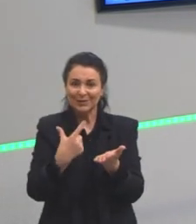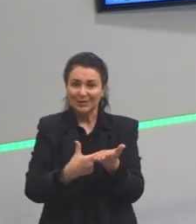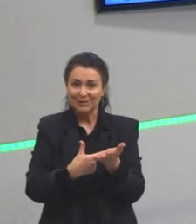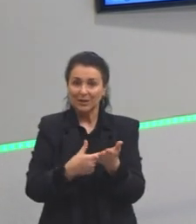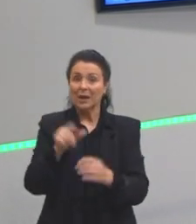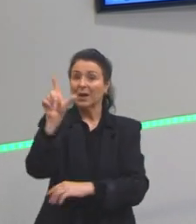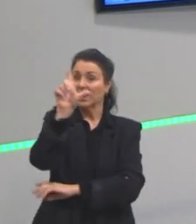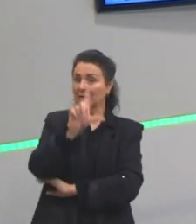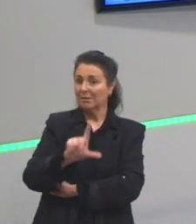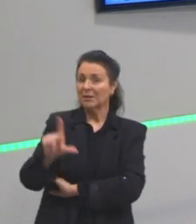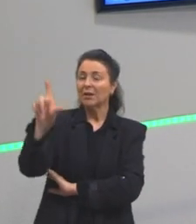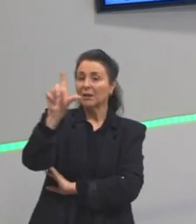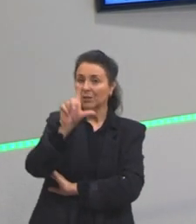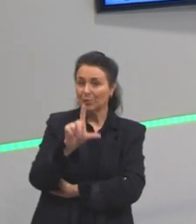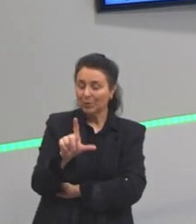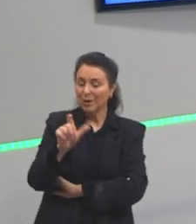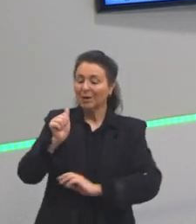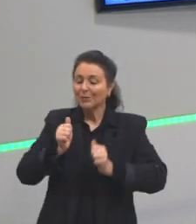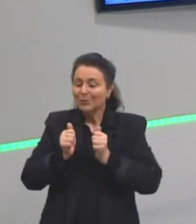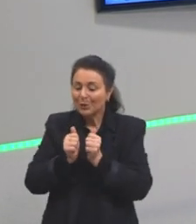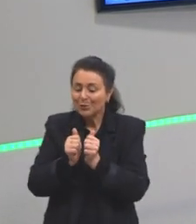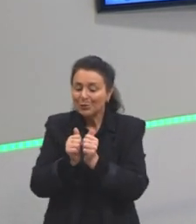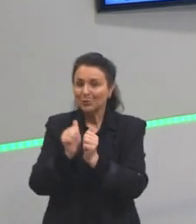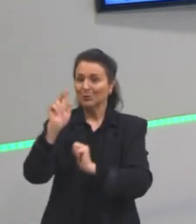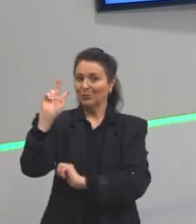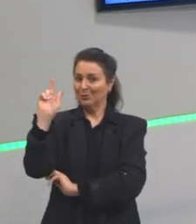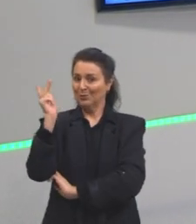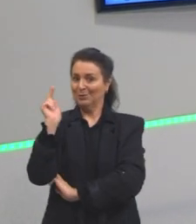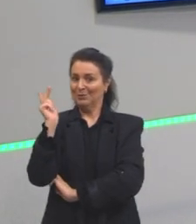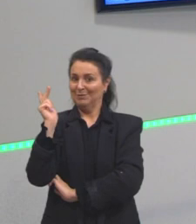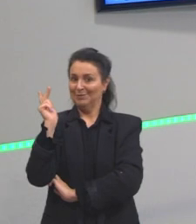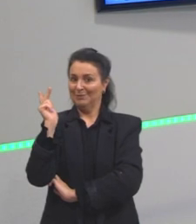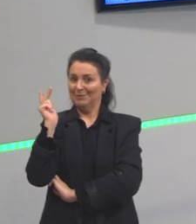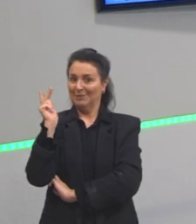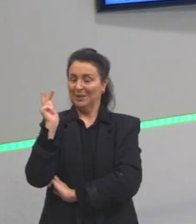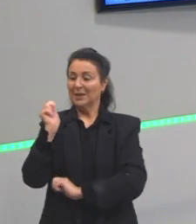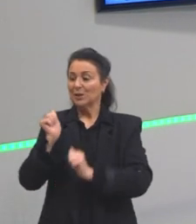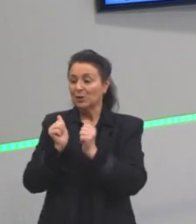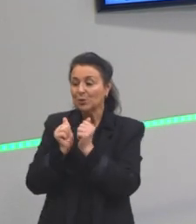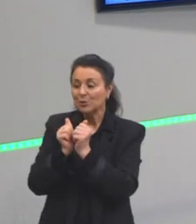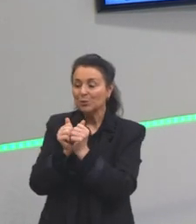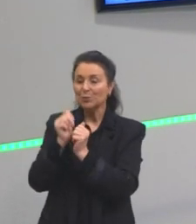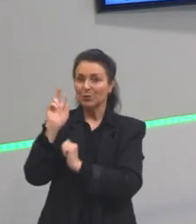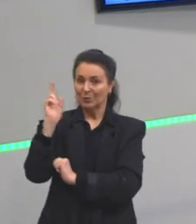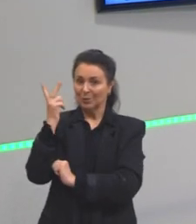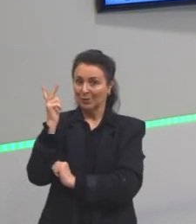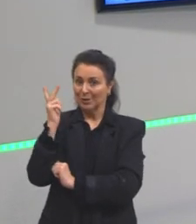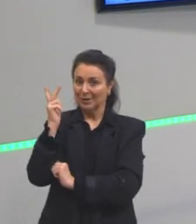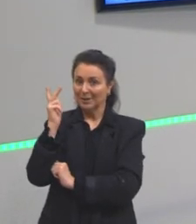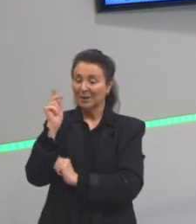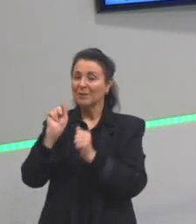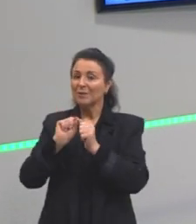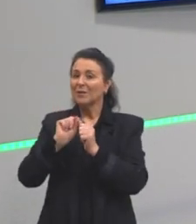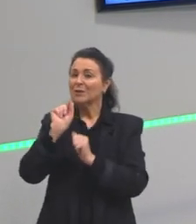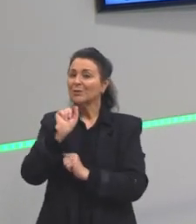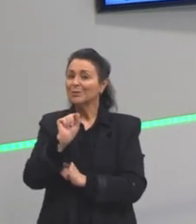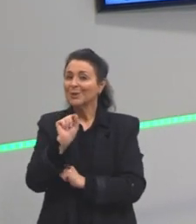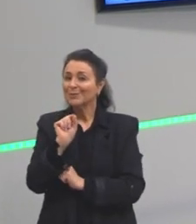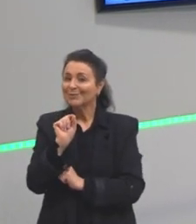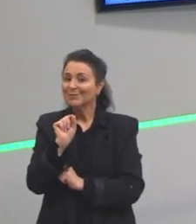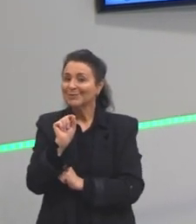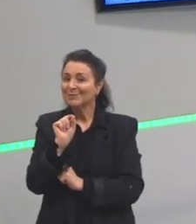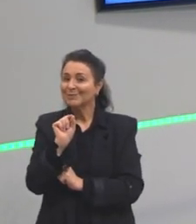literatura, ela está ali acompanhando a história. E como ela acompanha a história, ela está sendo o quê? Como se fosse